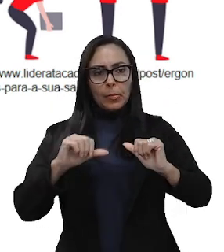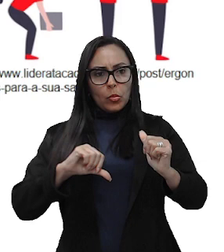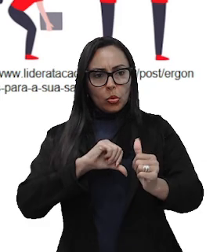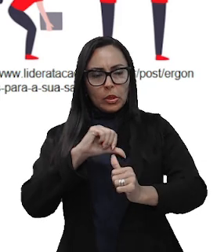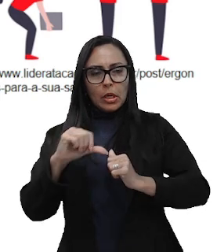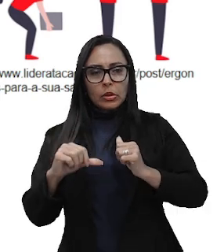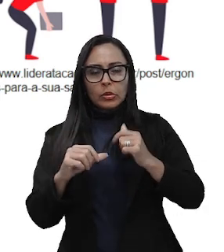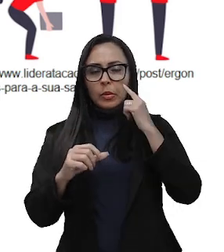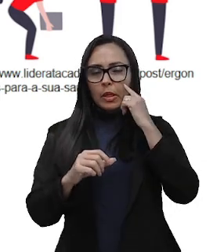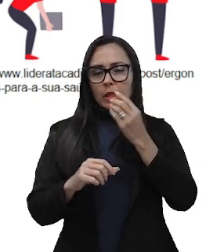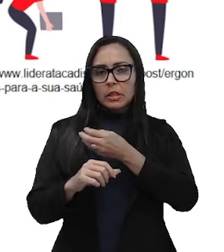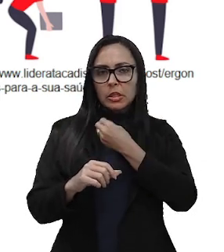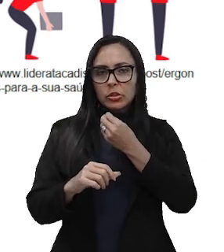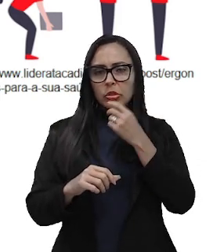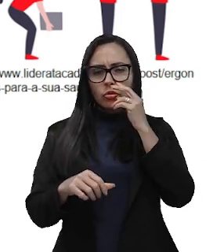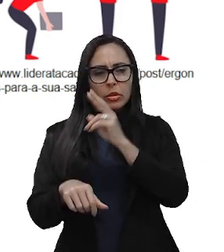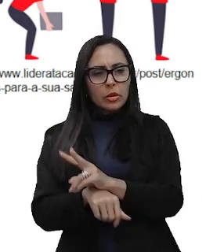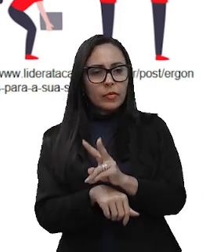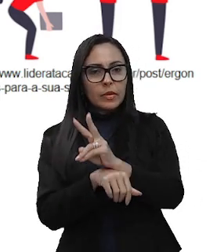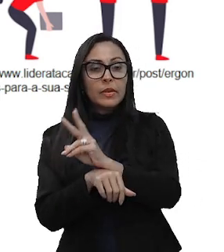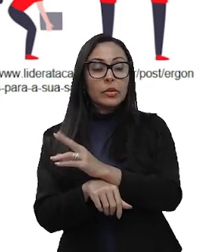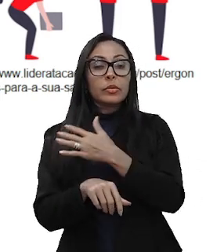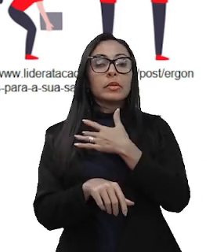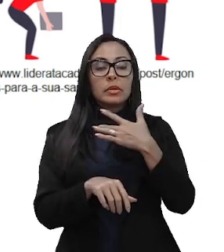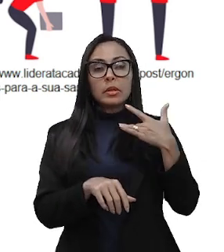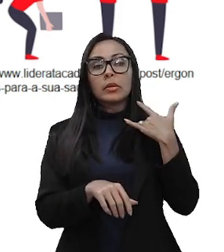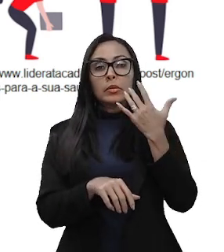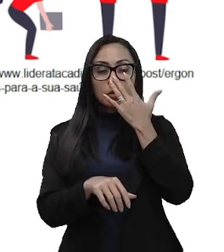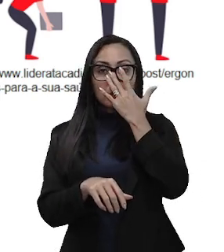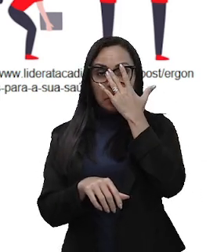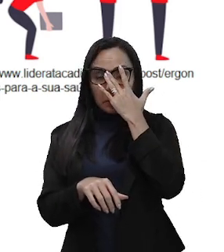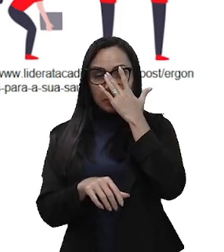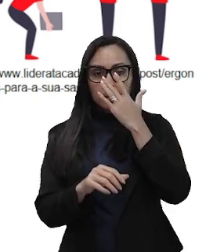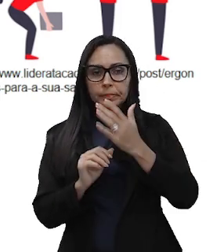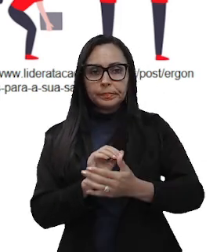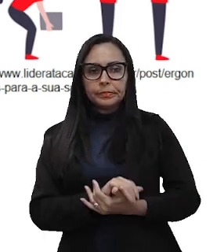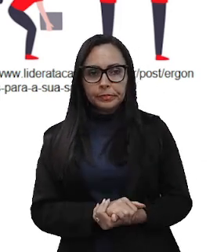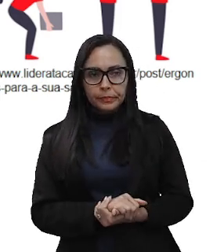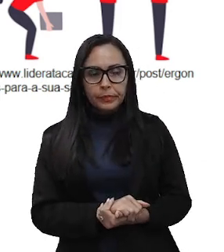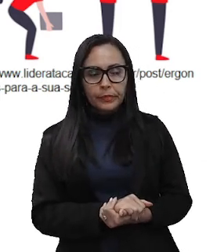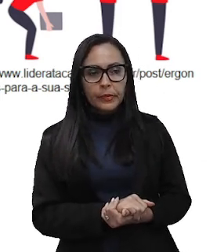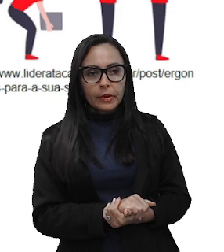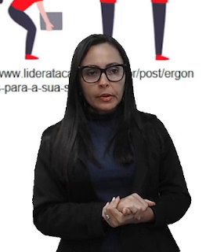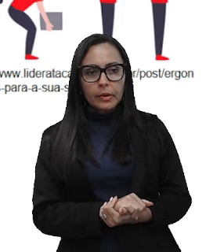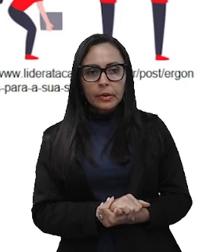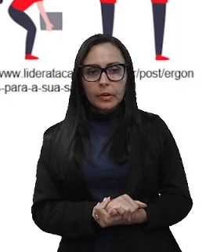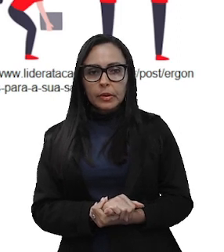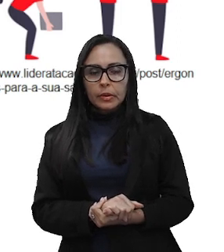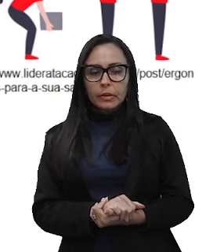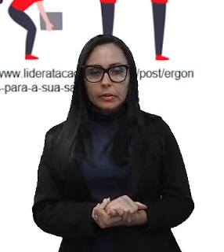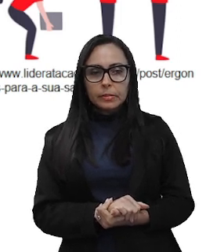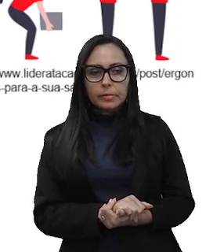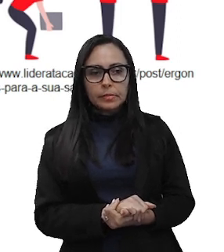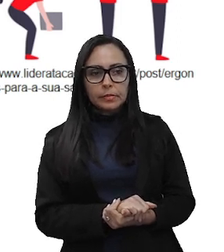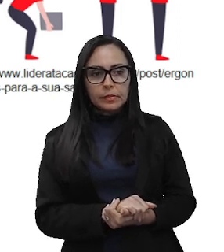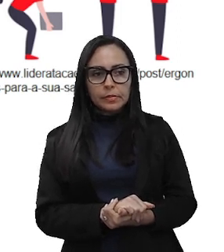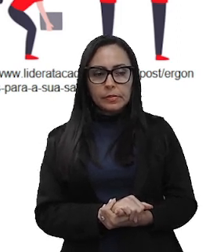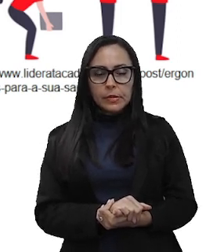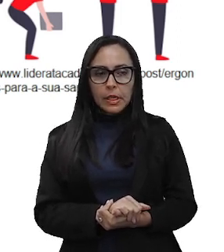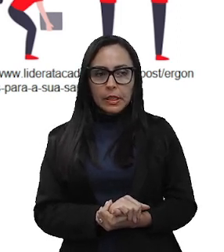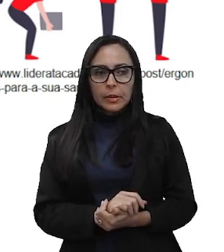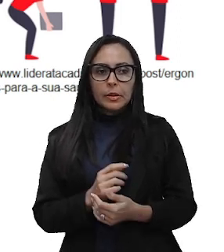exista essa preservação da saúde musculosquelética desse trabalhador, certo? E na imagem